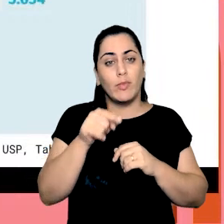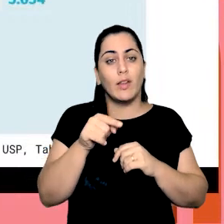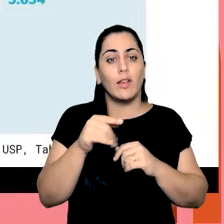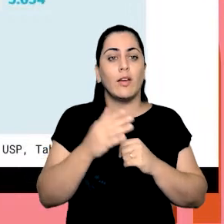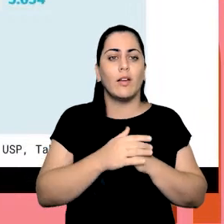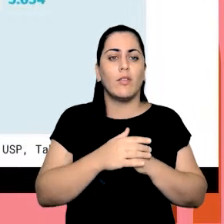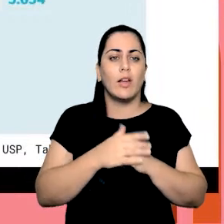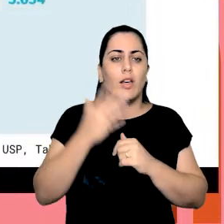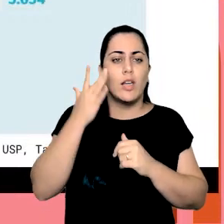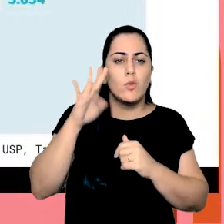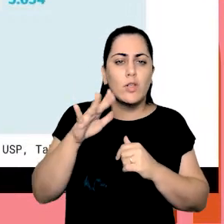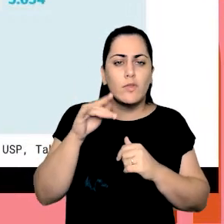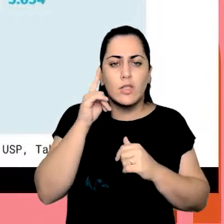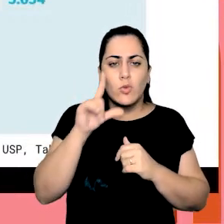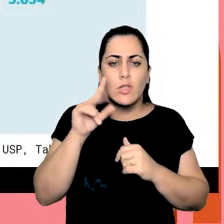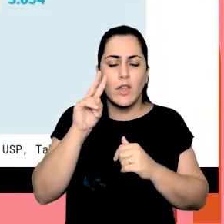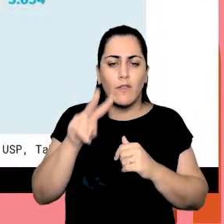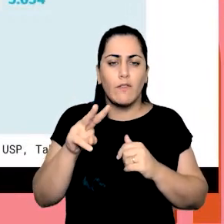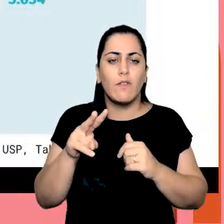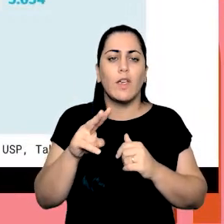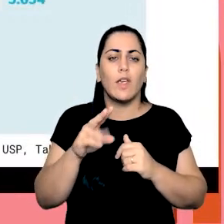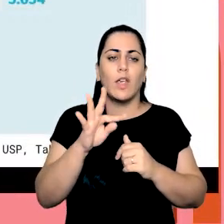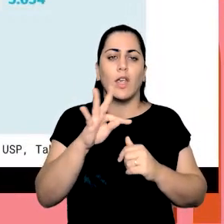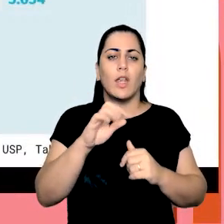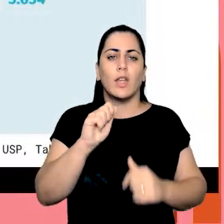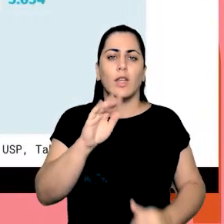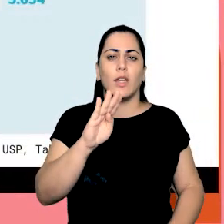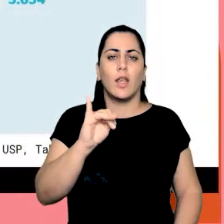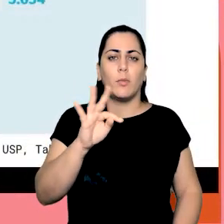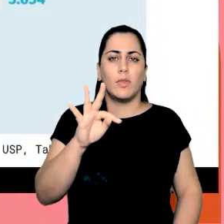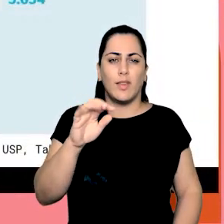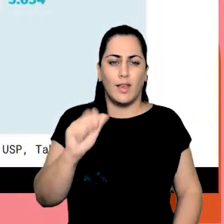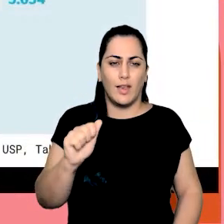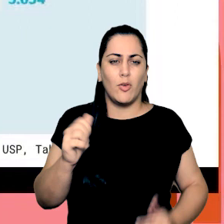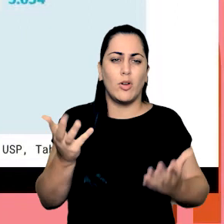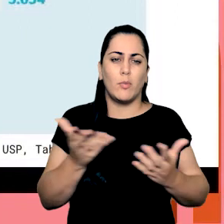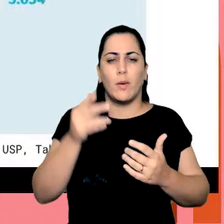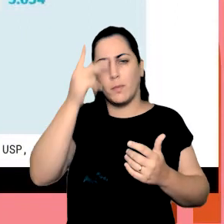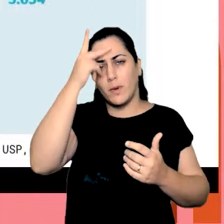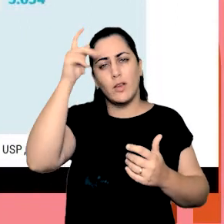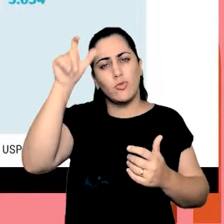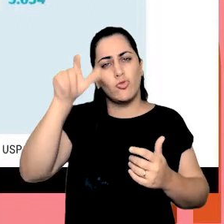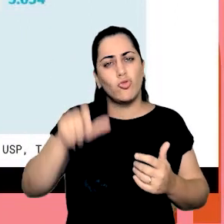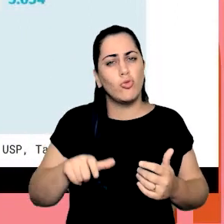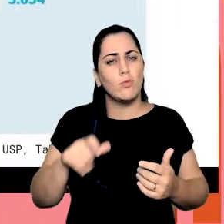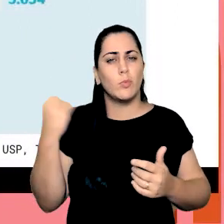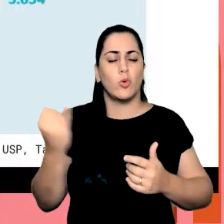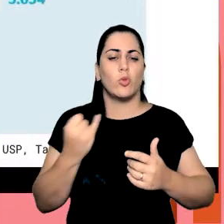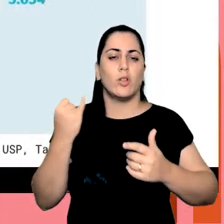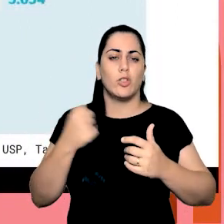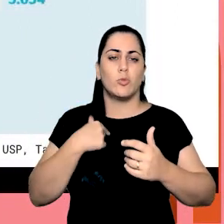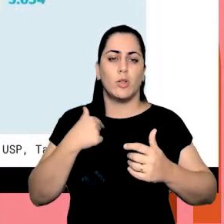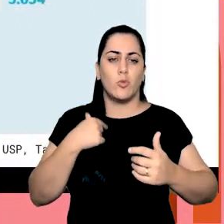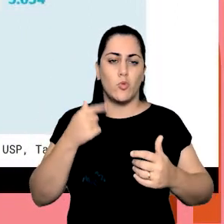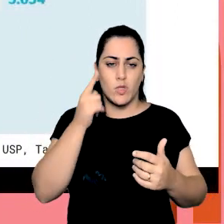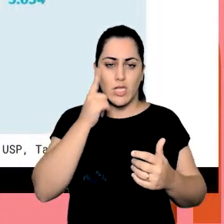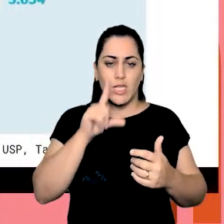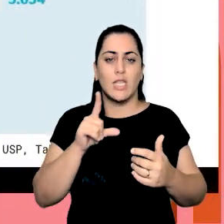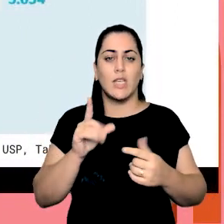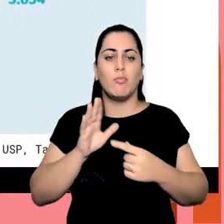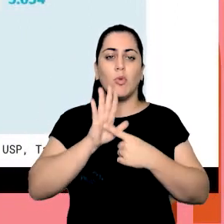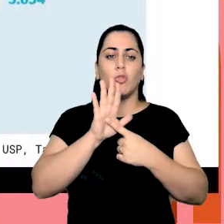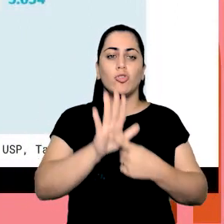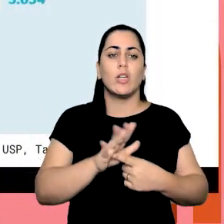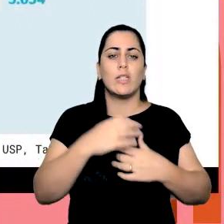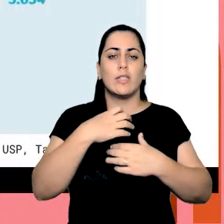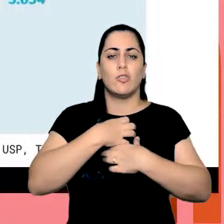Saíge, não sei se você vai conseguir nos assistir hoje, mas um abraço a você, você é uma pessoa super essencial pra conseguir transparecer o